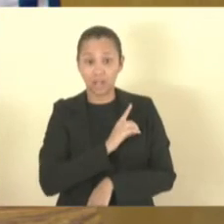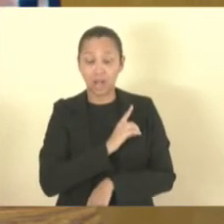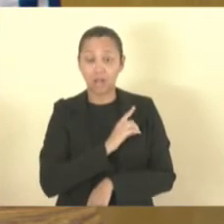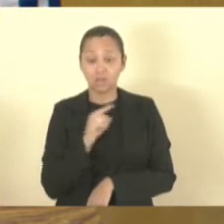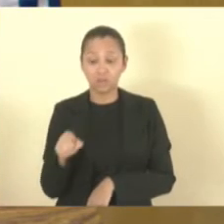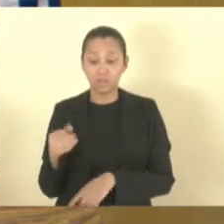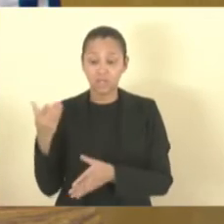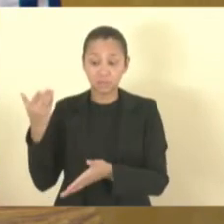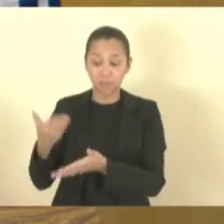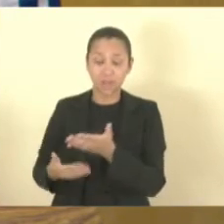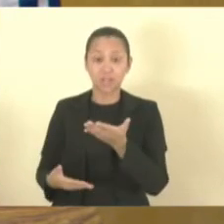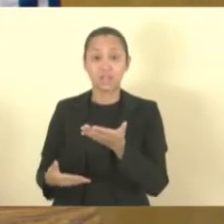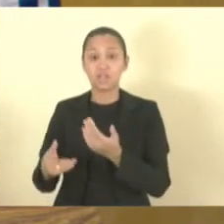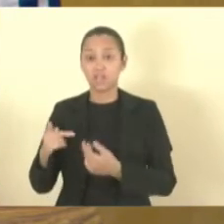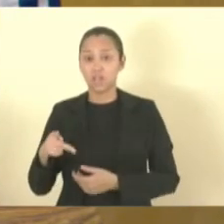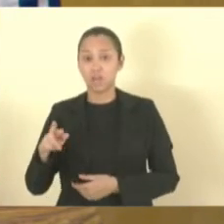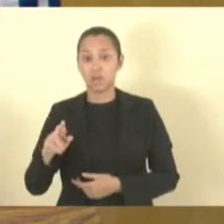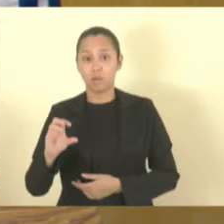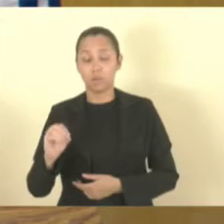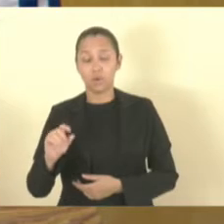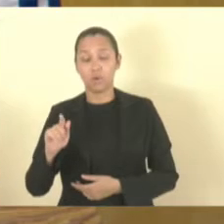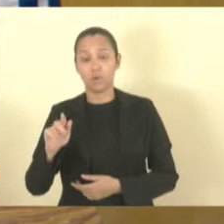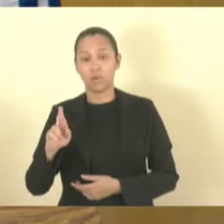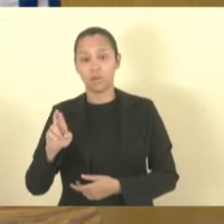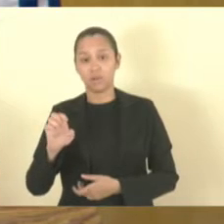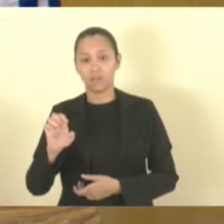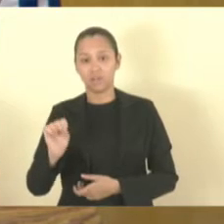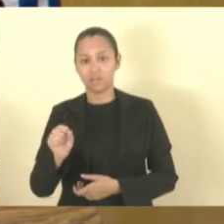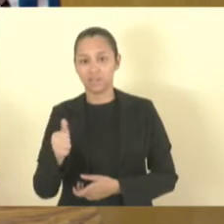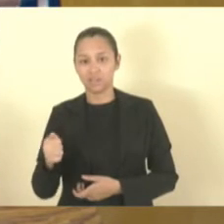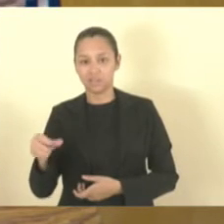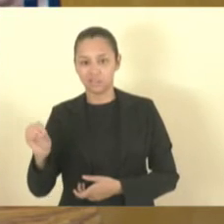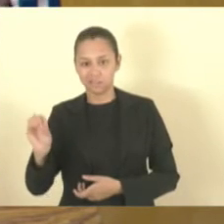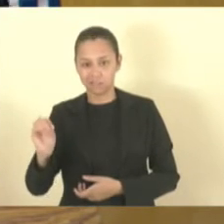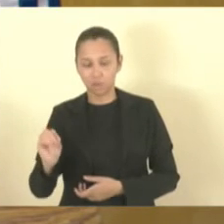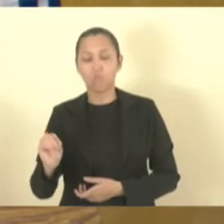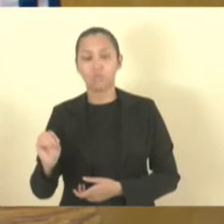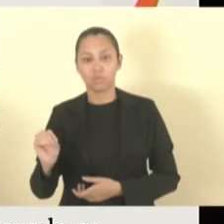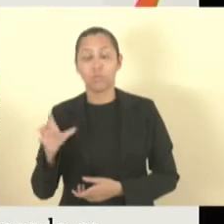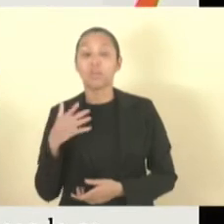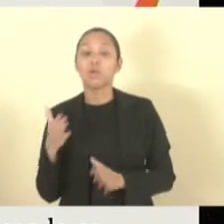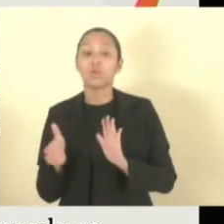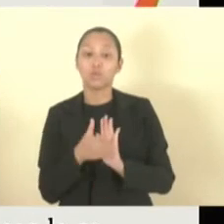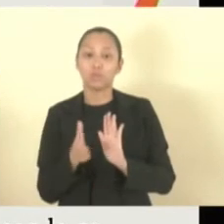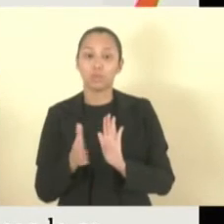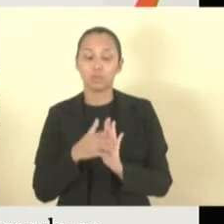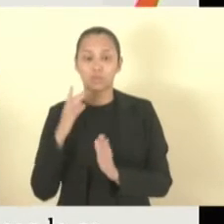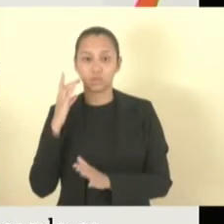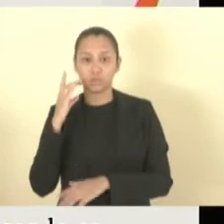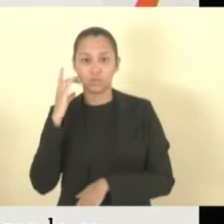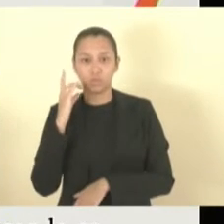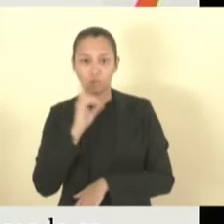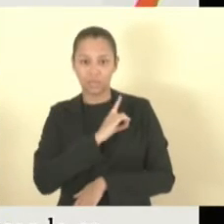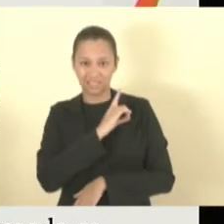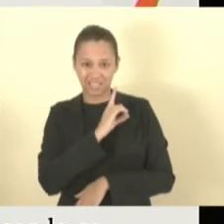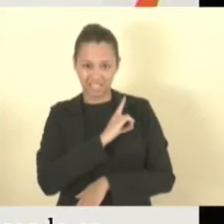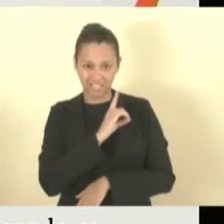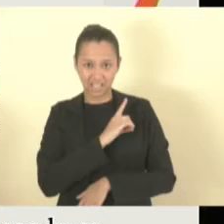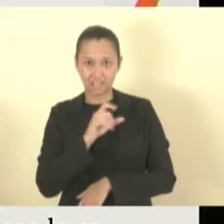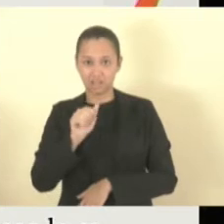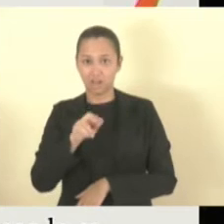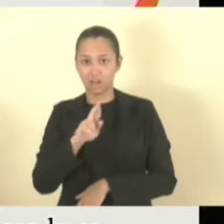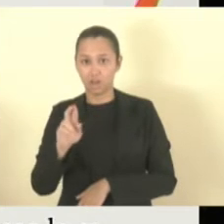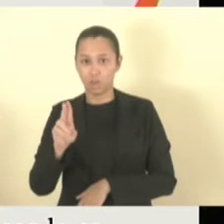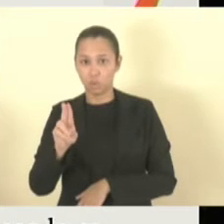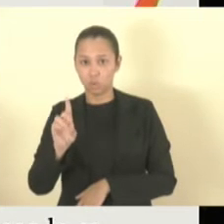progressão. Então, está sendo proposto pelo delegado Arruda uma nova